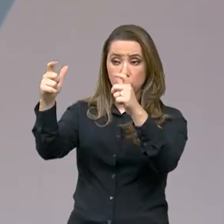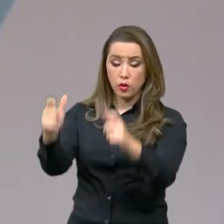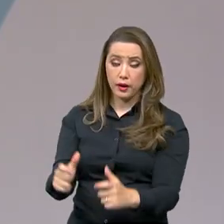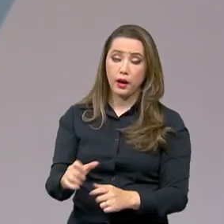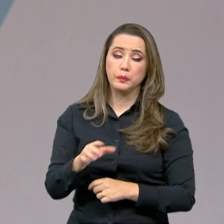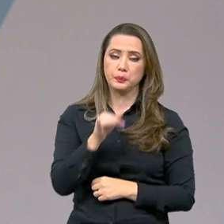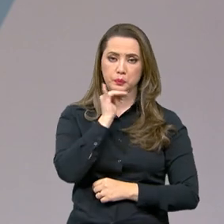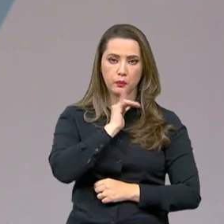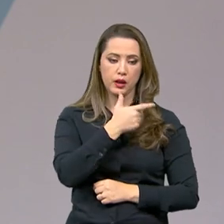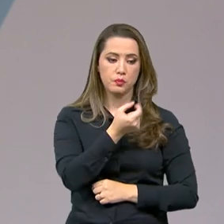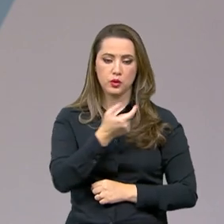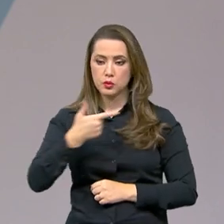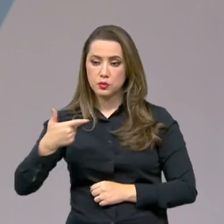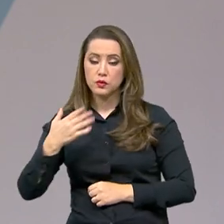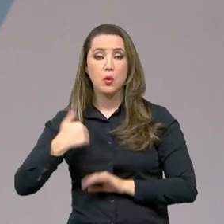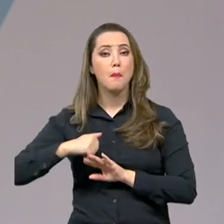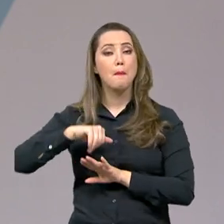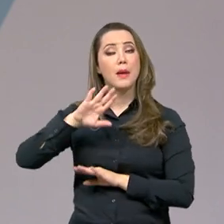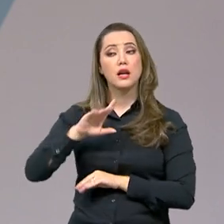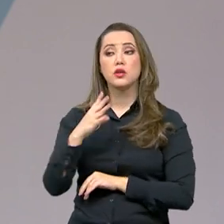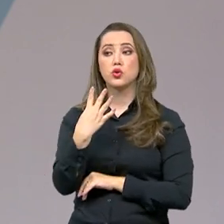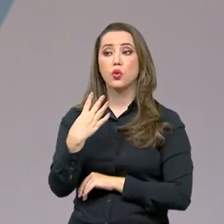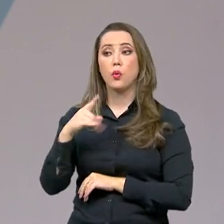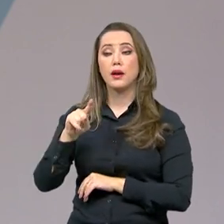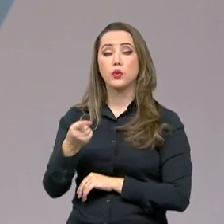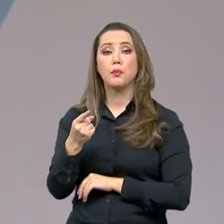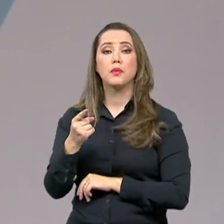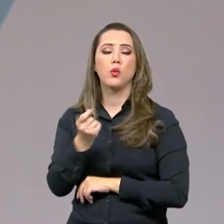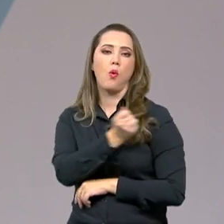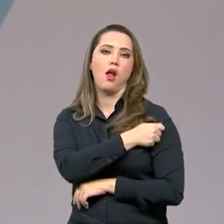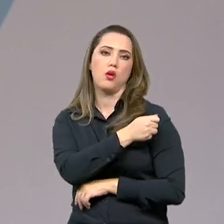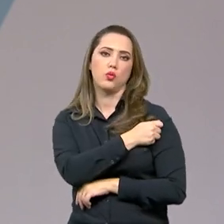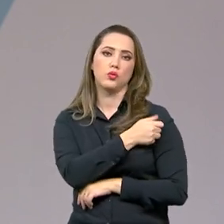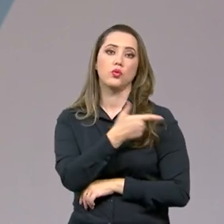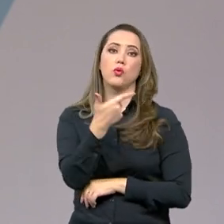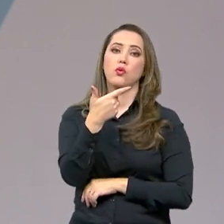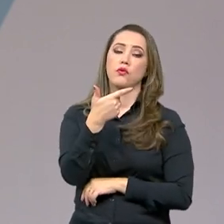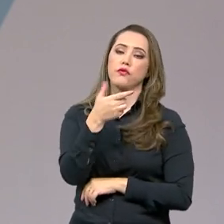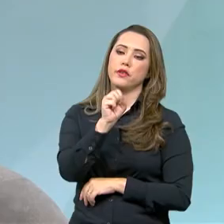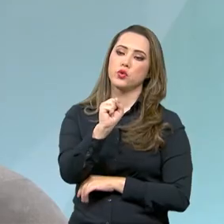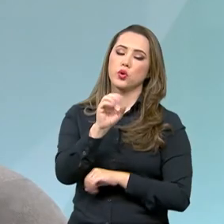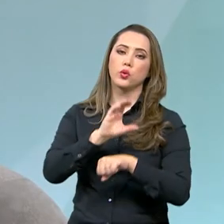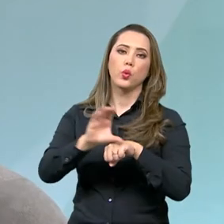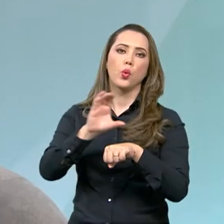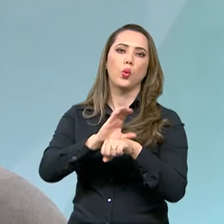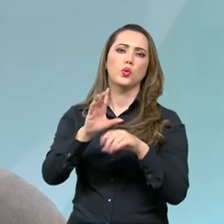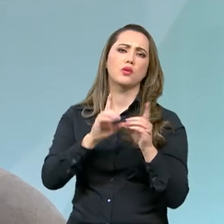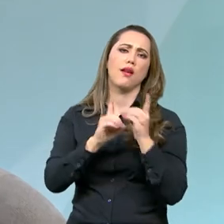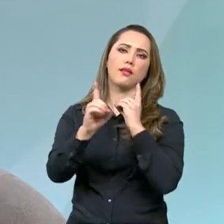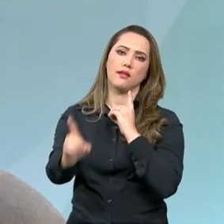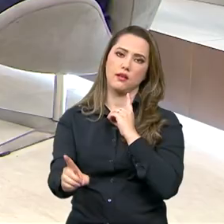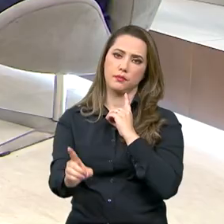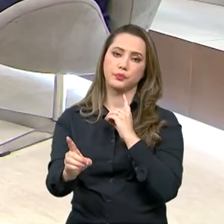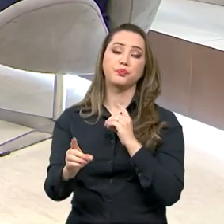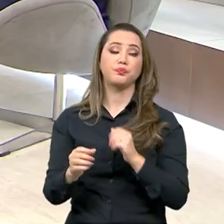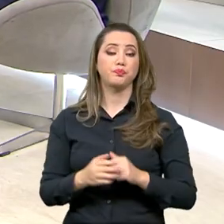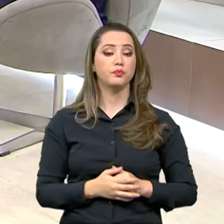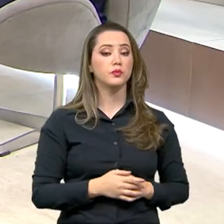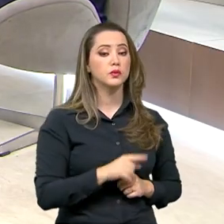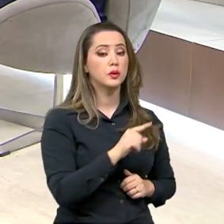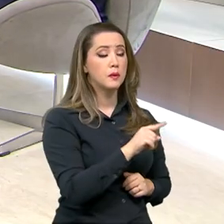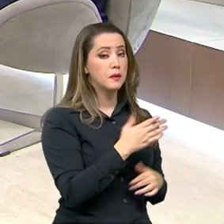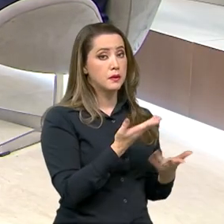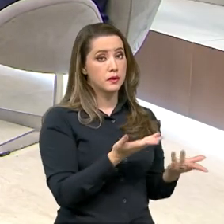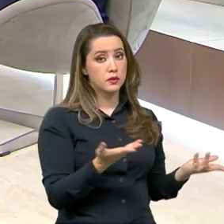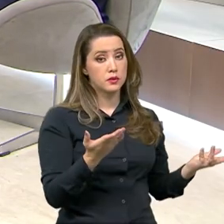a gente já capacitou mais de 4 mil alunos com 28 cursos à distância em parceria com a Escola Nacional de Administração Pública. E quando,